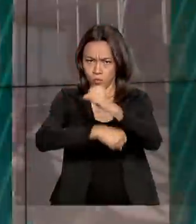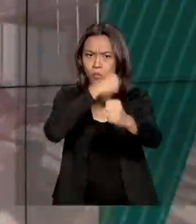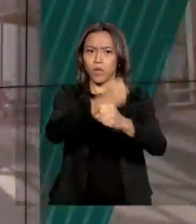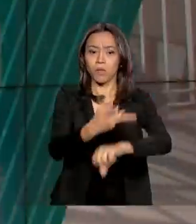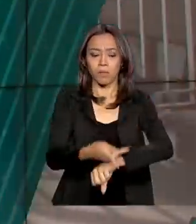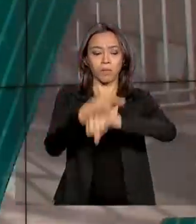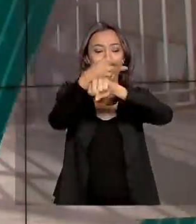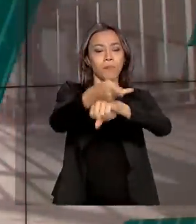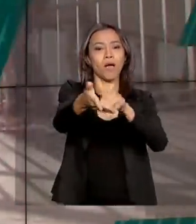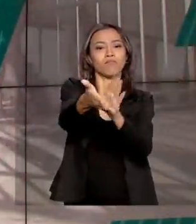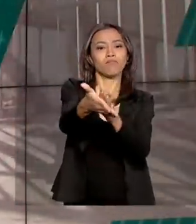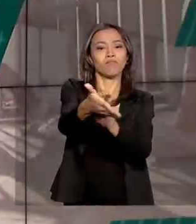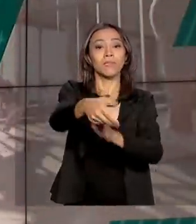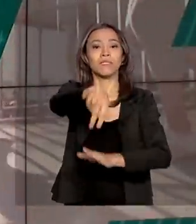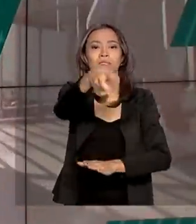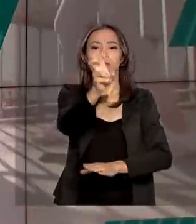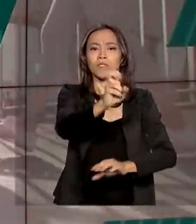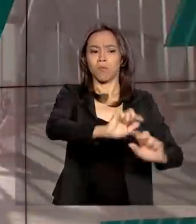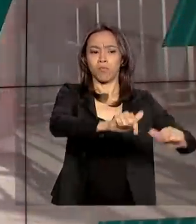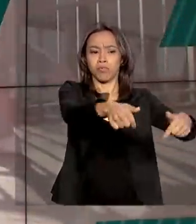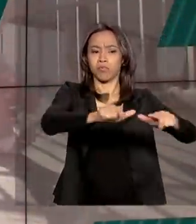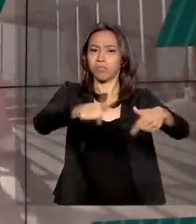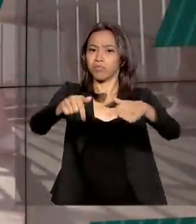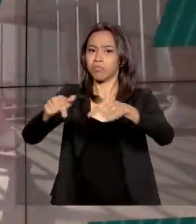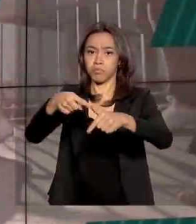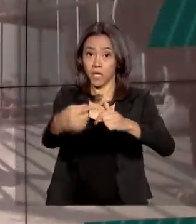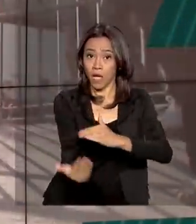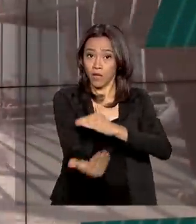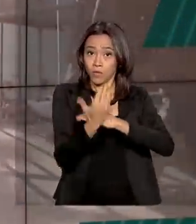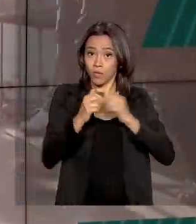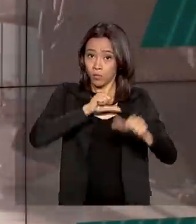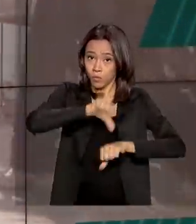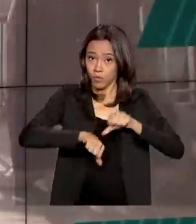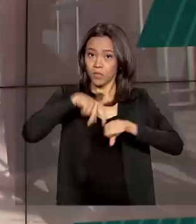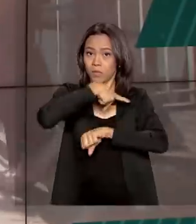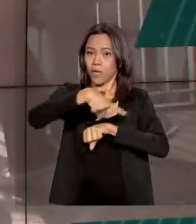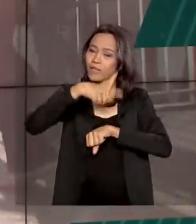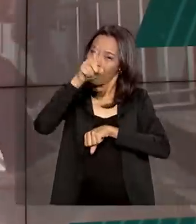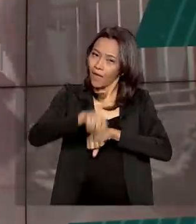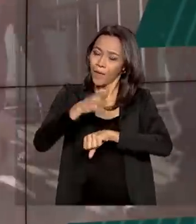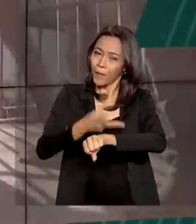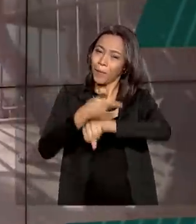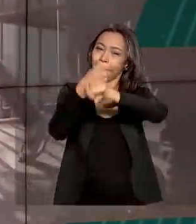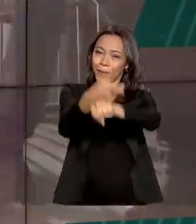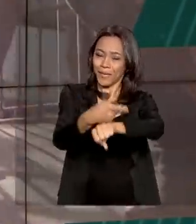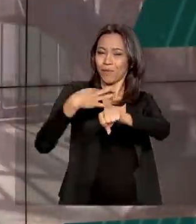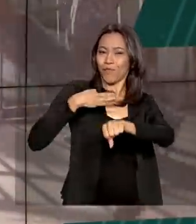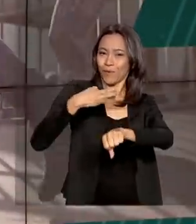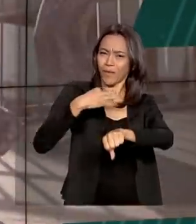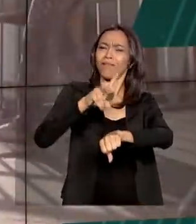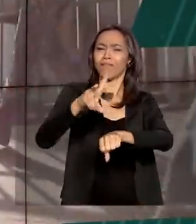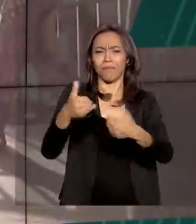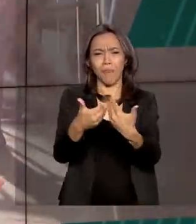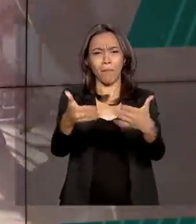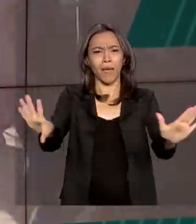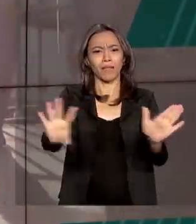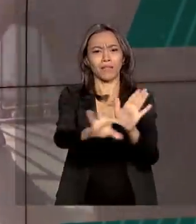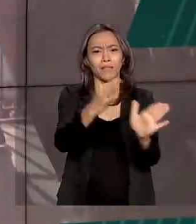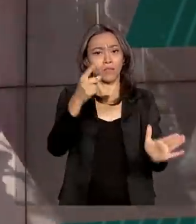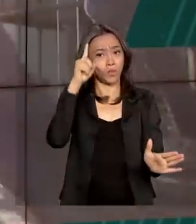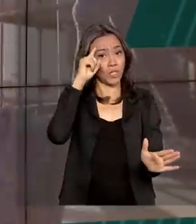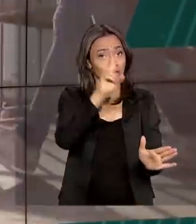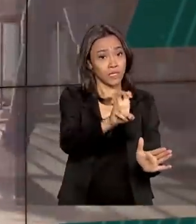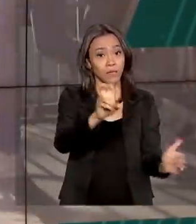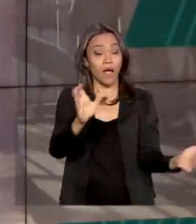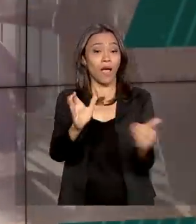cinco iniciativas que colaboram para a transformação do país. É o Prêmio Pátria Voluntária, que terá inscrições abertas de 5 de